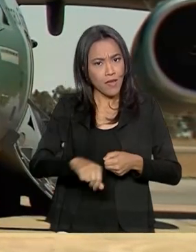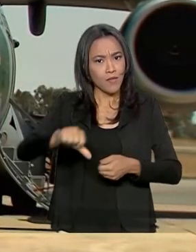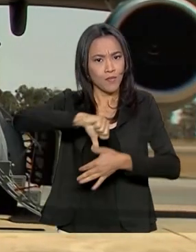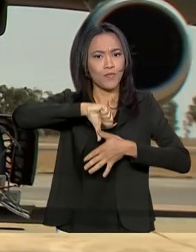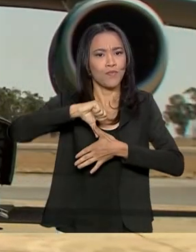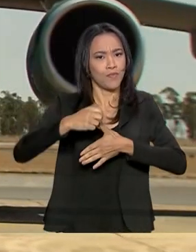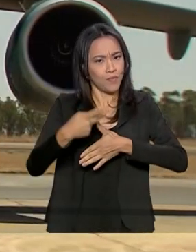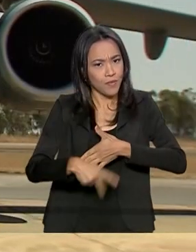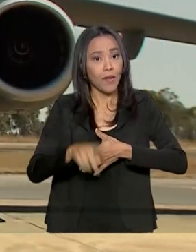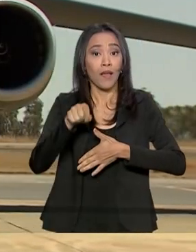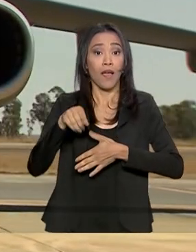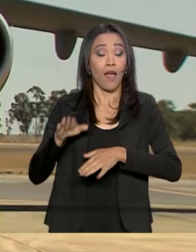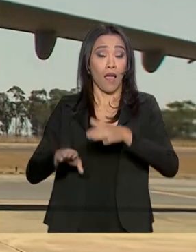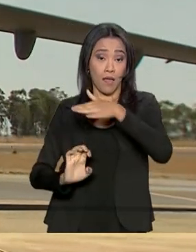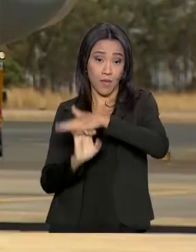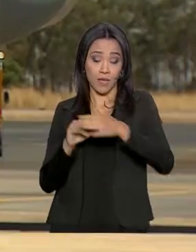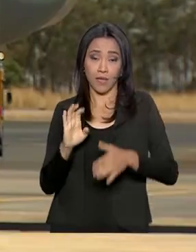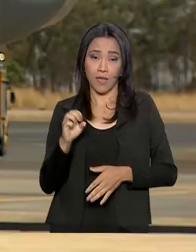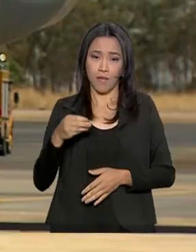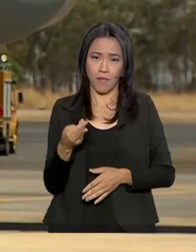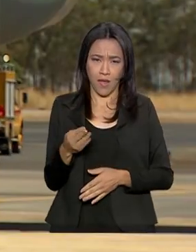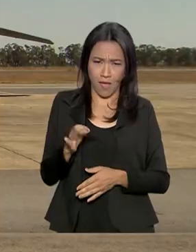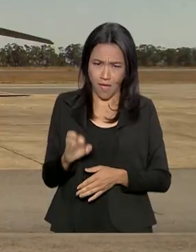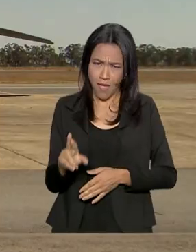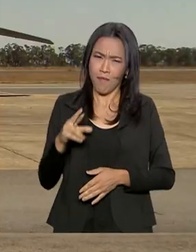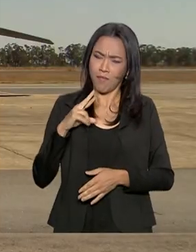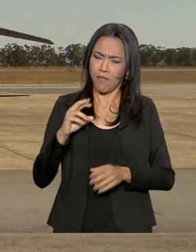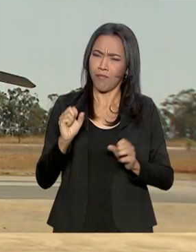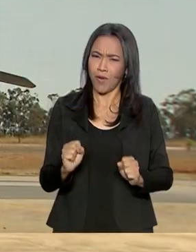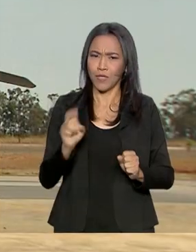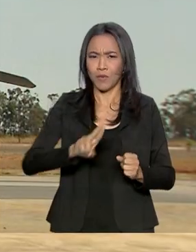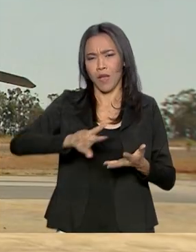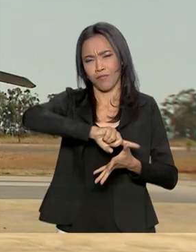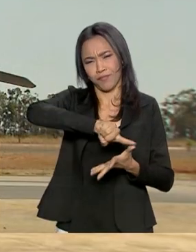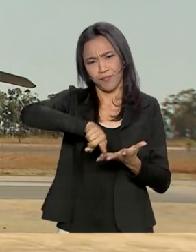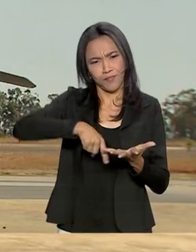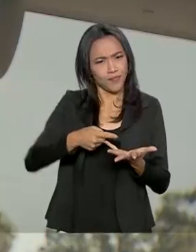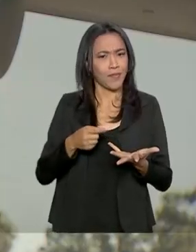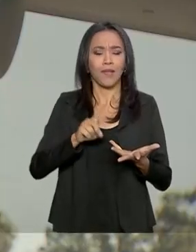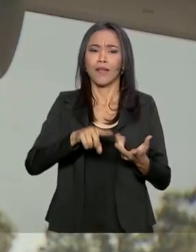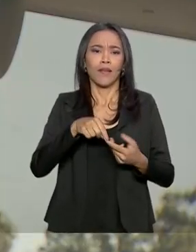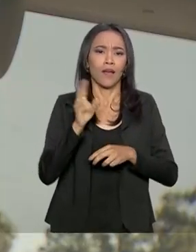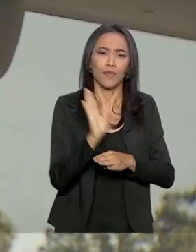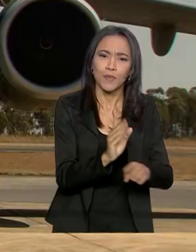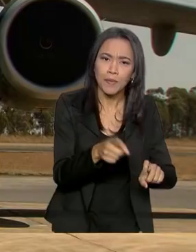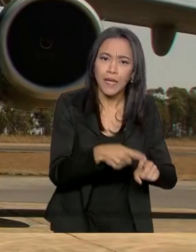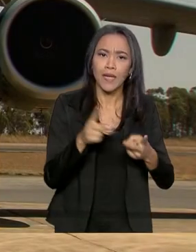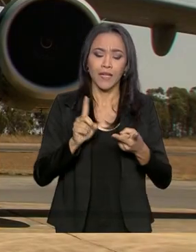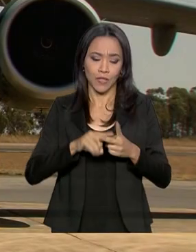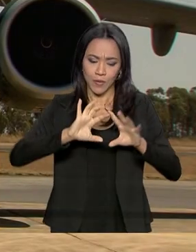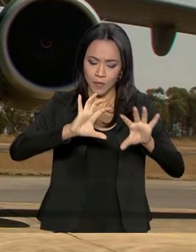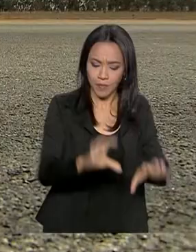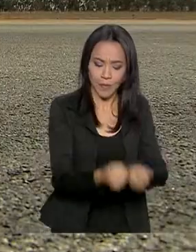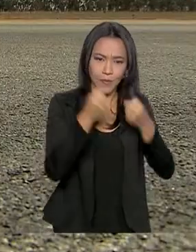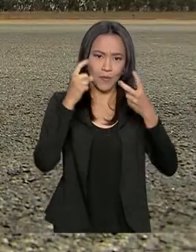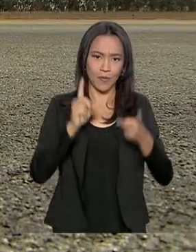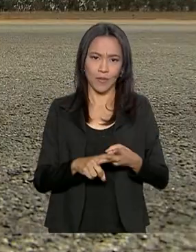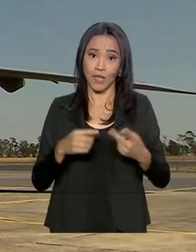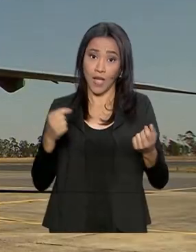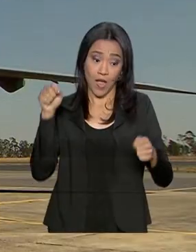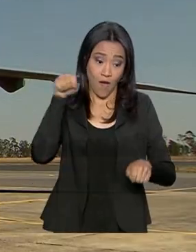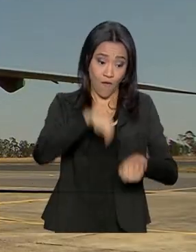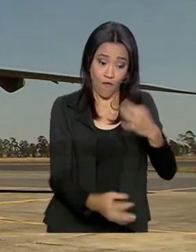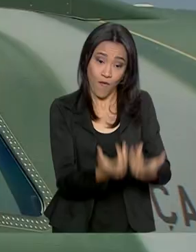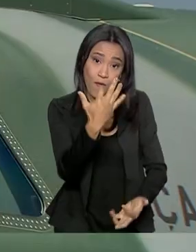De acordo com a Embraer, ele pode ser usado em diversas situações como emergência médica, busca e resgate, combate a